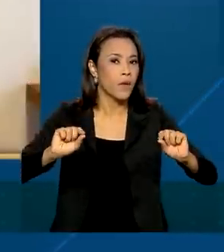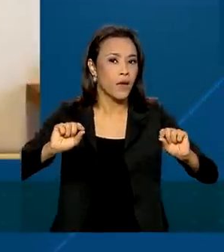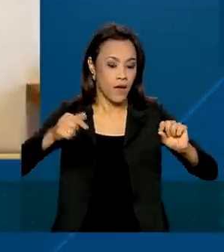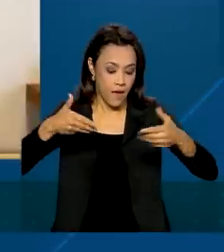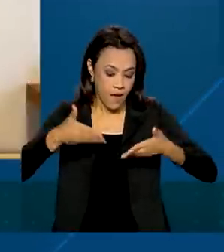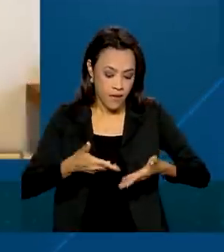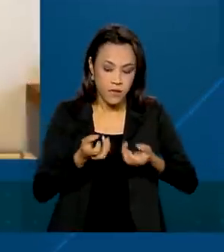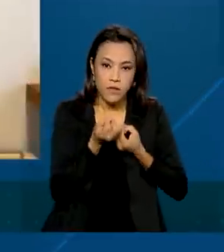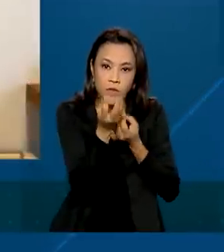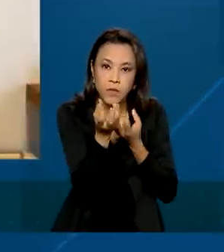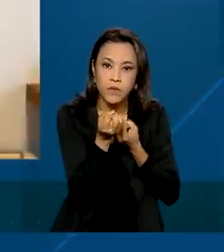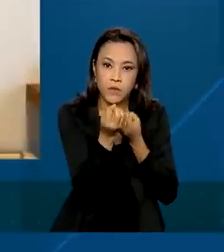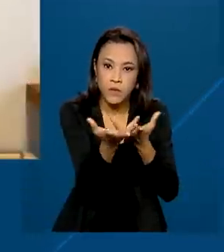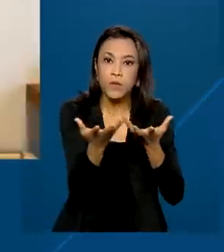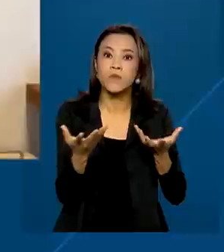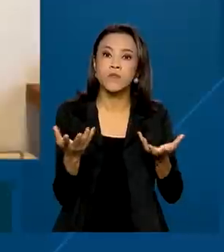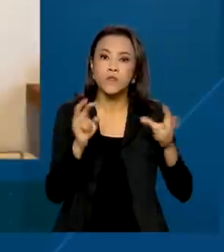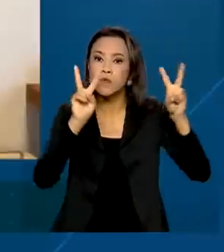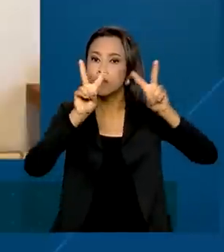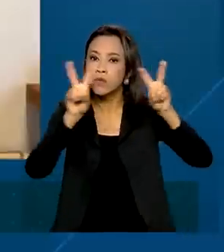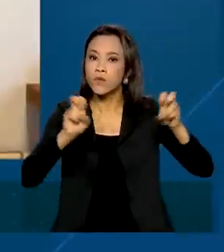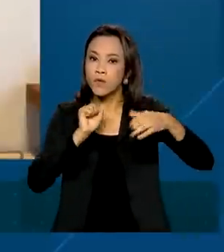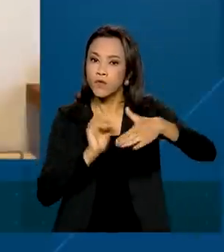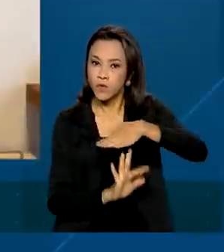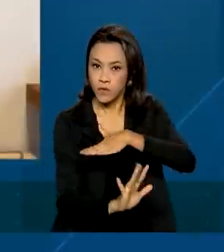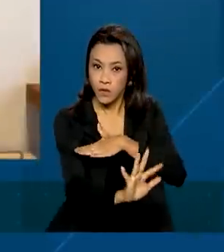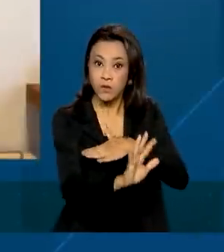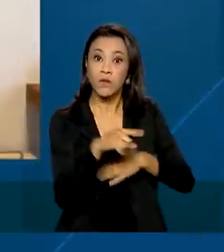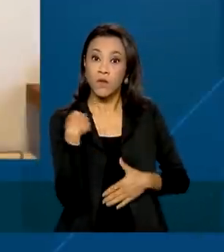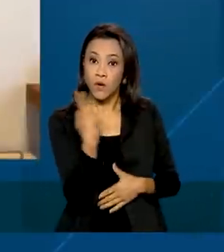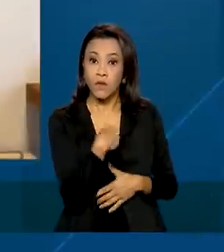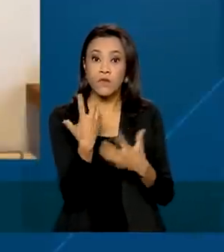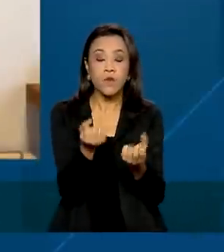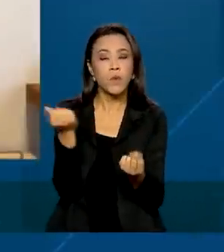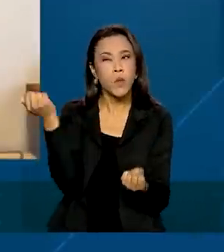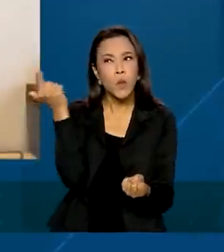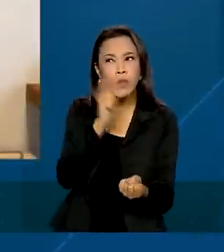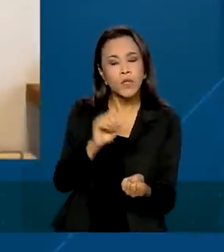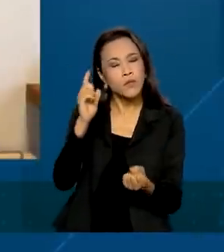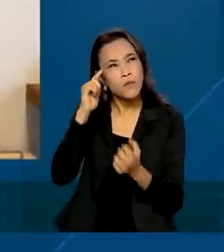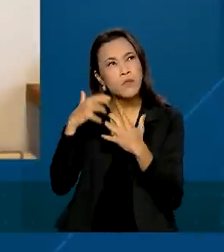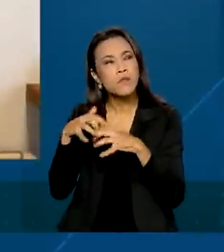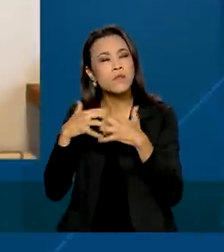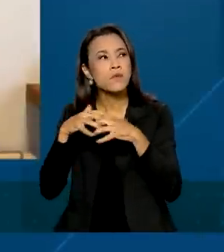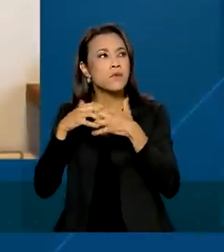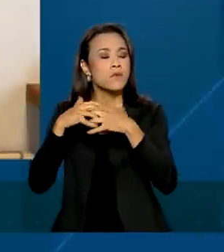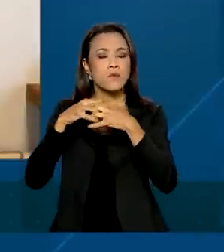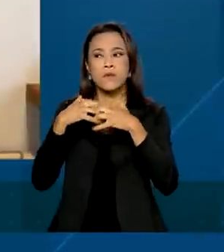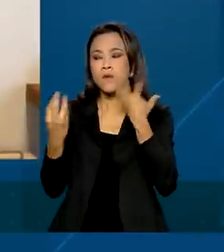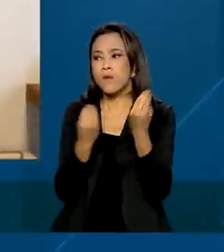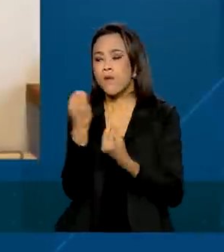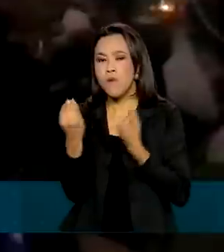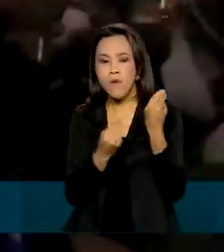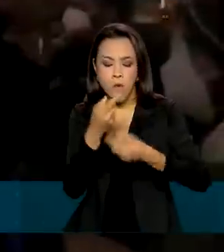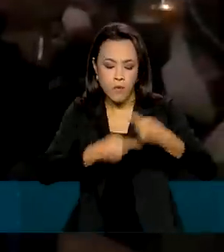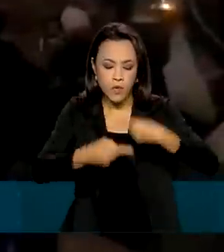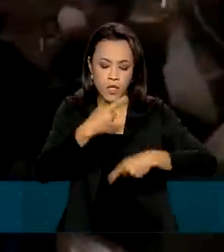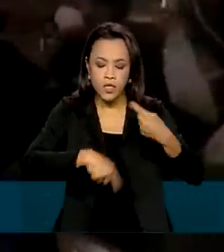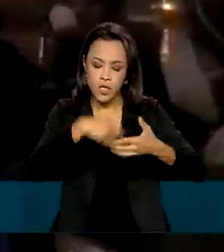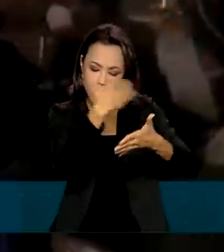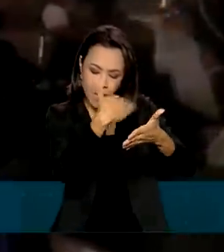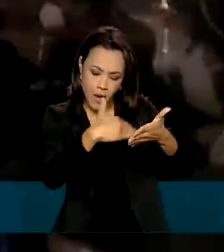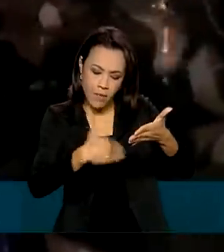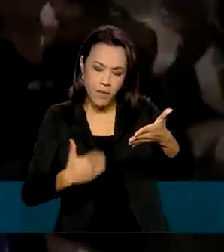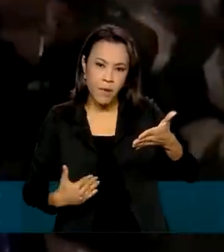dados, com maior efetividade nós vamos conseguir pensar em políticas públicas efetivas. Neste